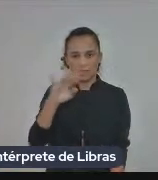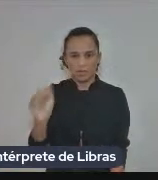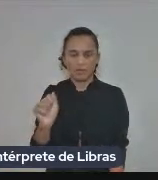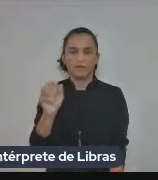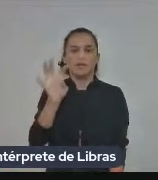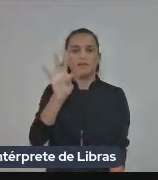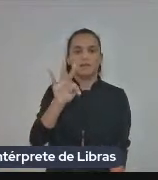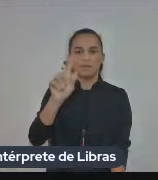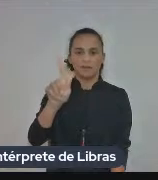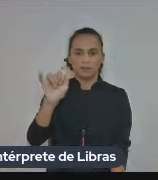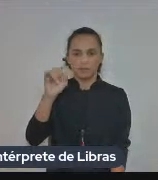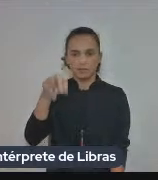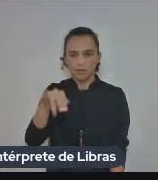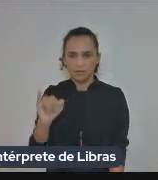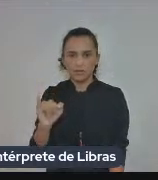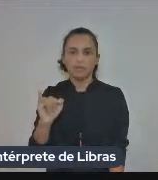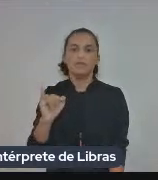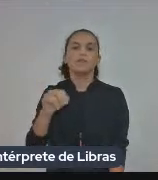2012 2008